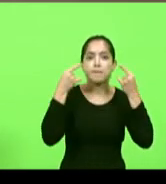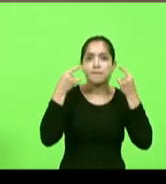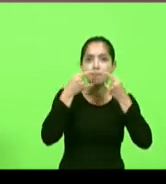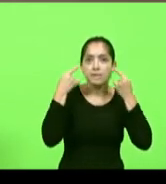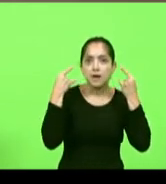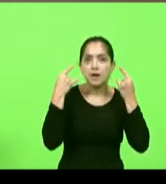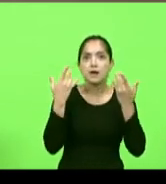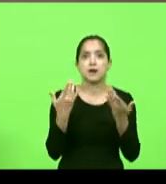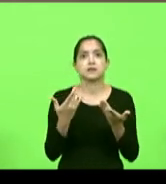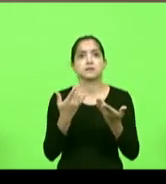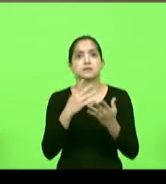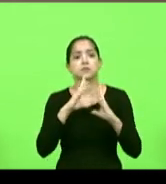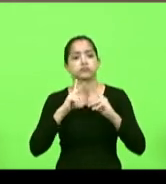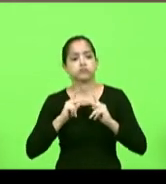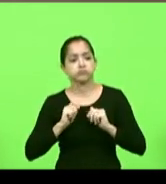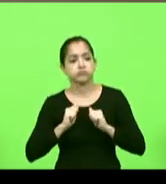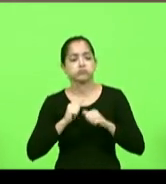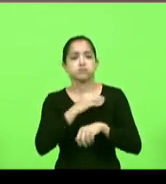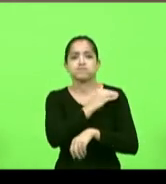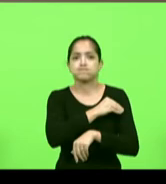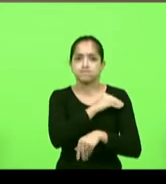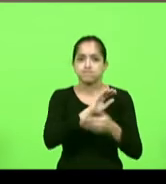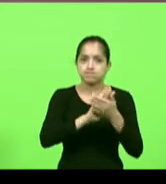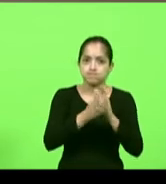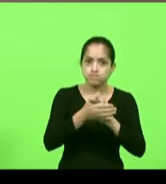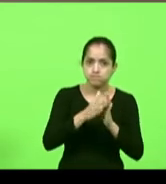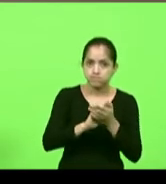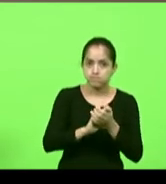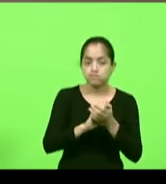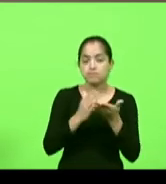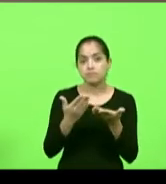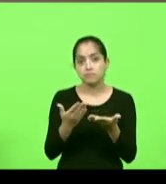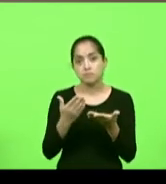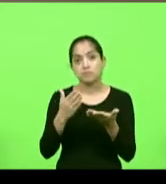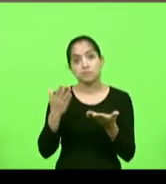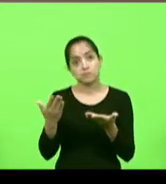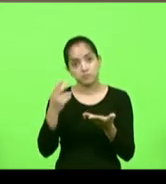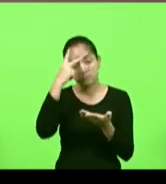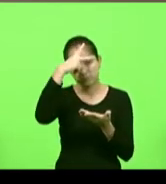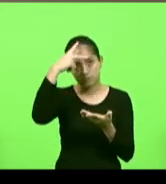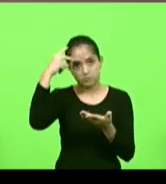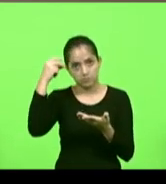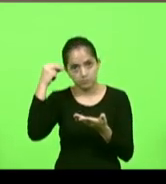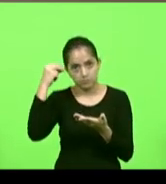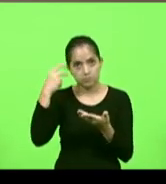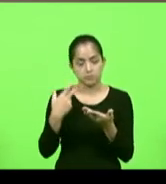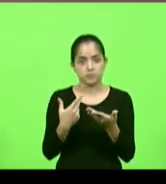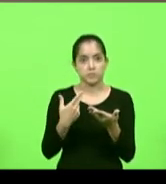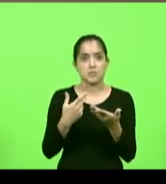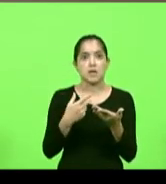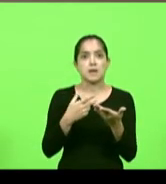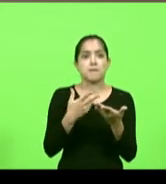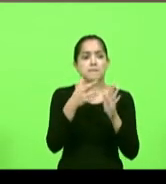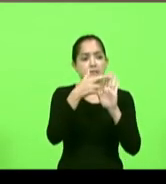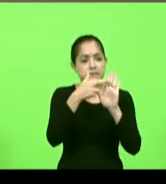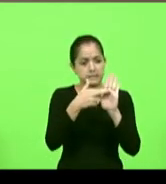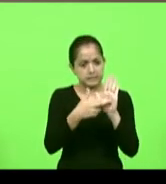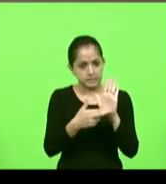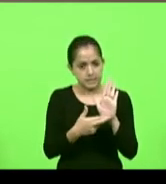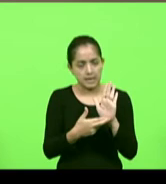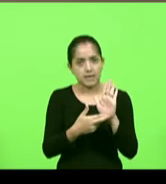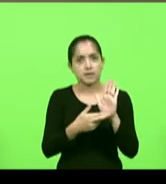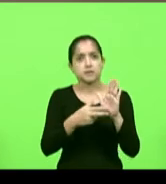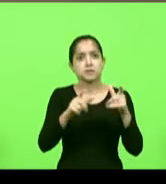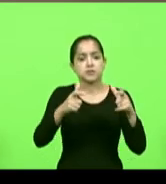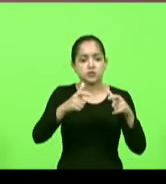sanitização com álcool e se algum prefeito quiser fazer uma medida mais restritiva que diminua para 20